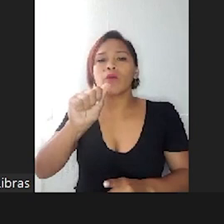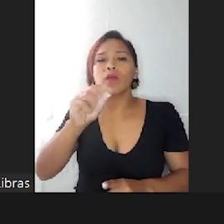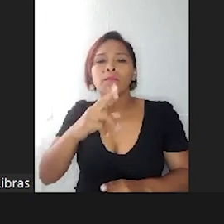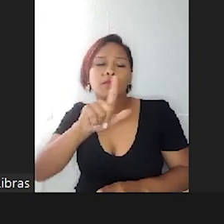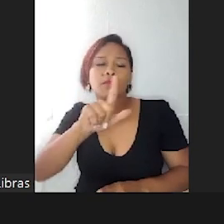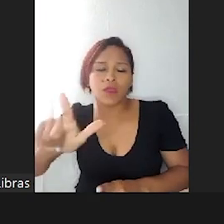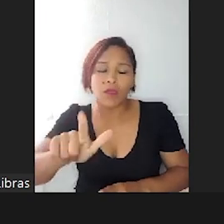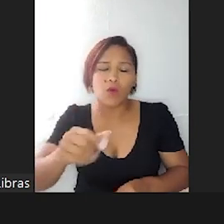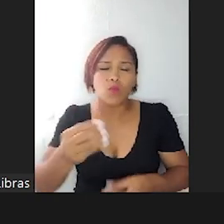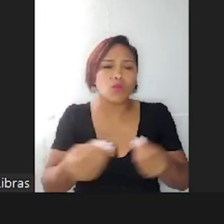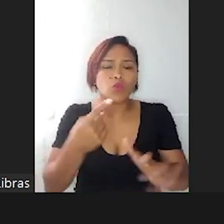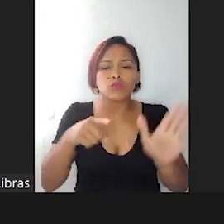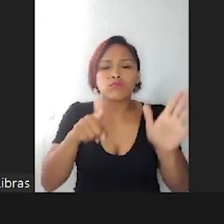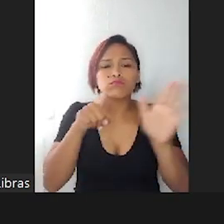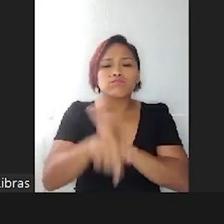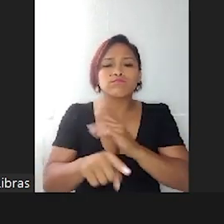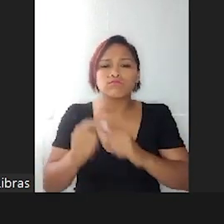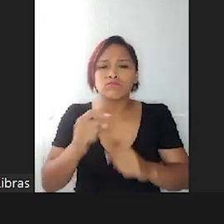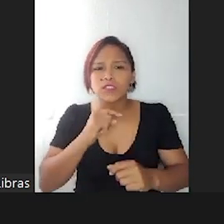Quem é o Theo?